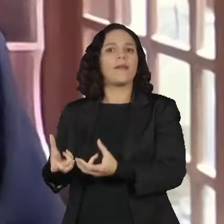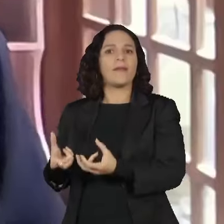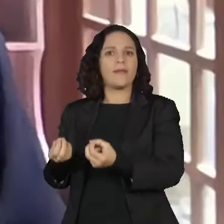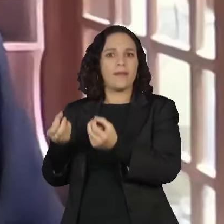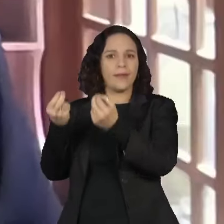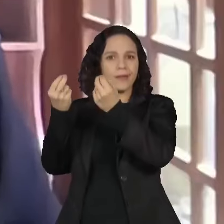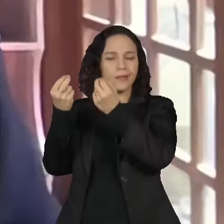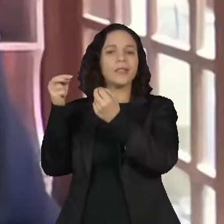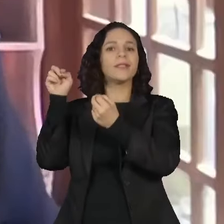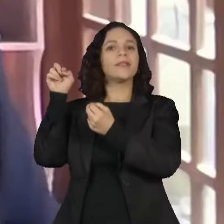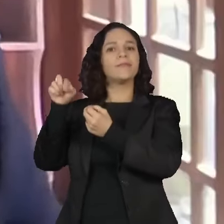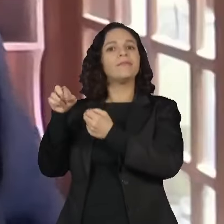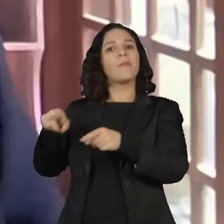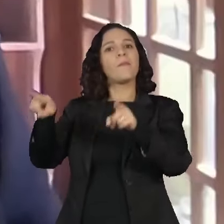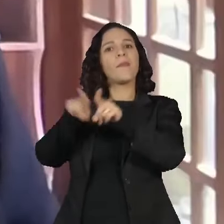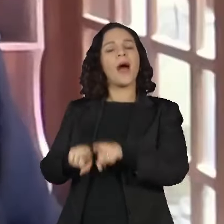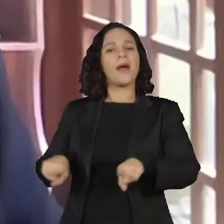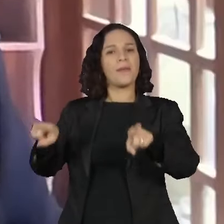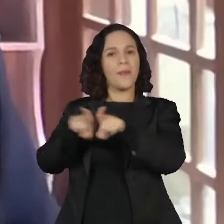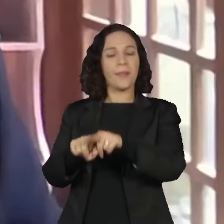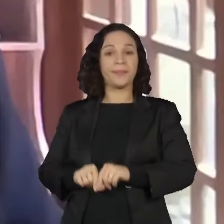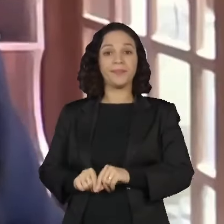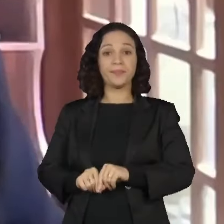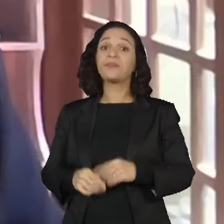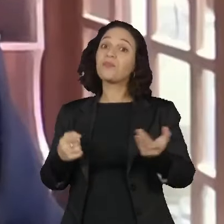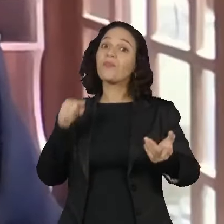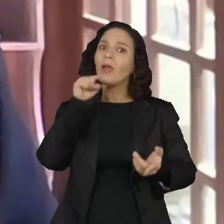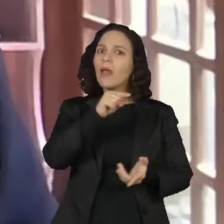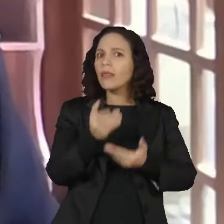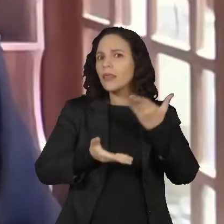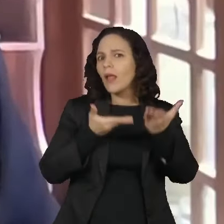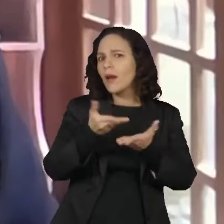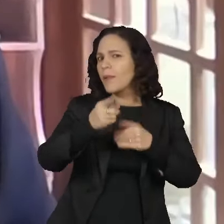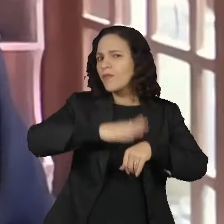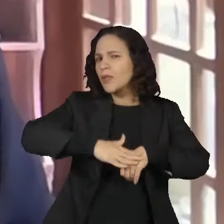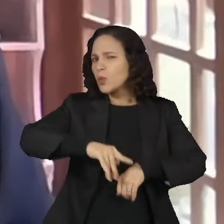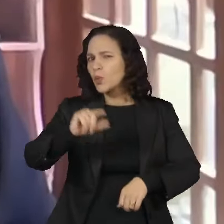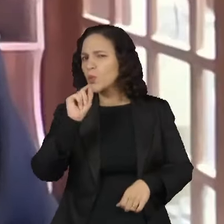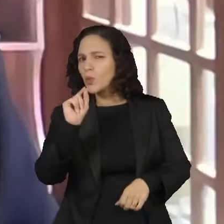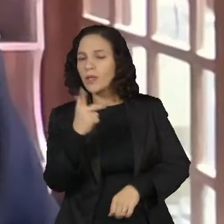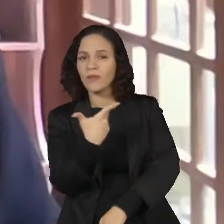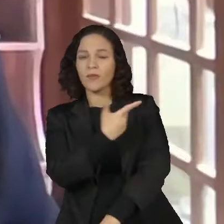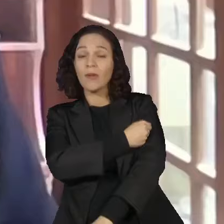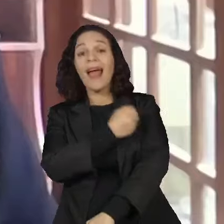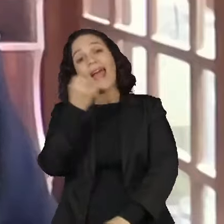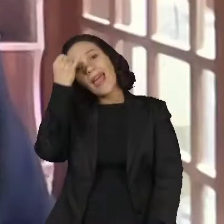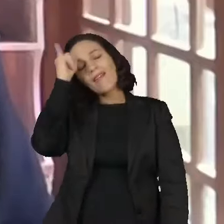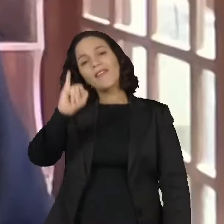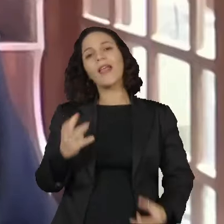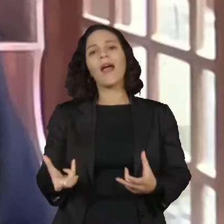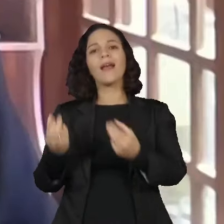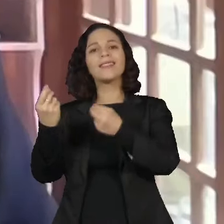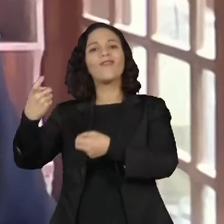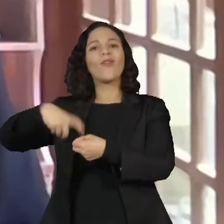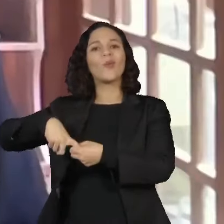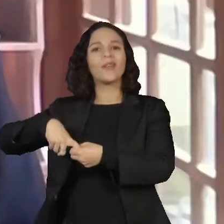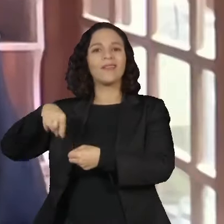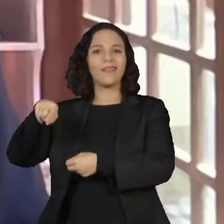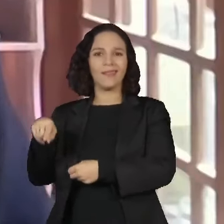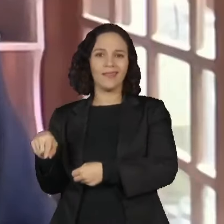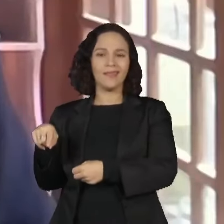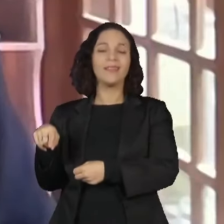uma recorrência da doença. O que essa terapia faz é, na verdade, prevenir que haja a